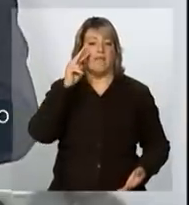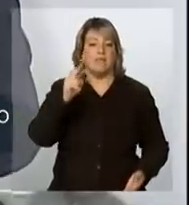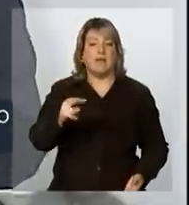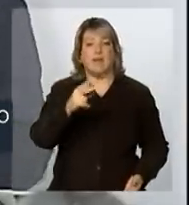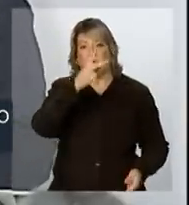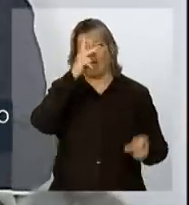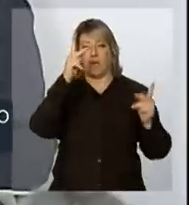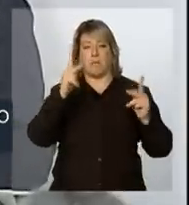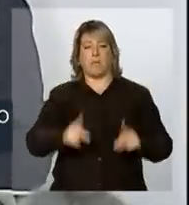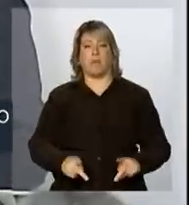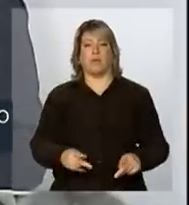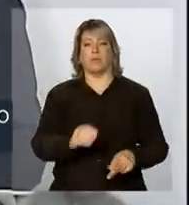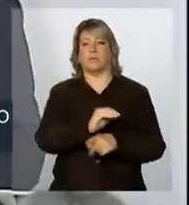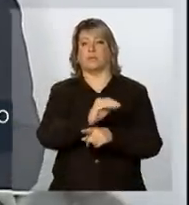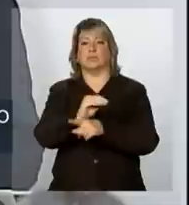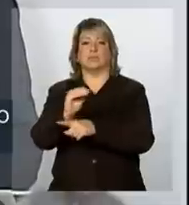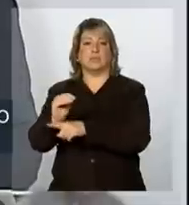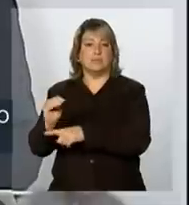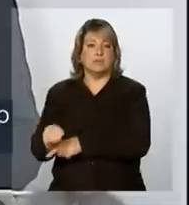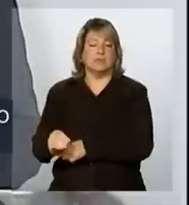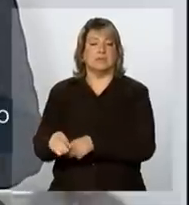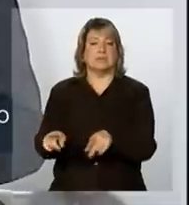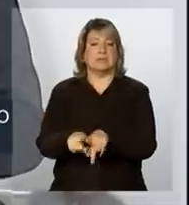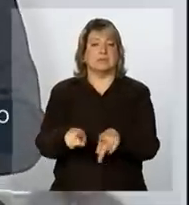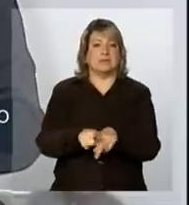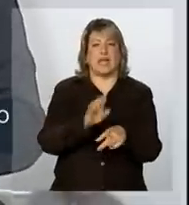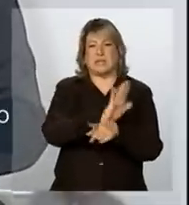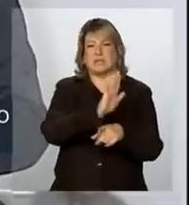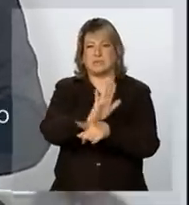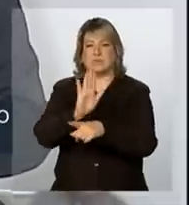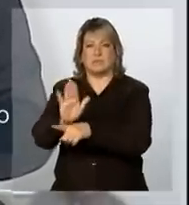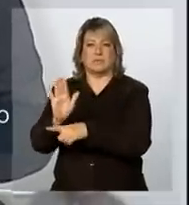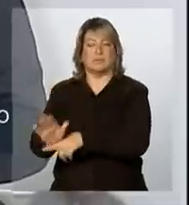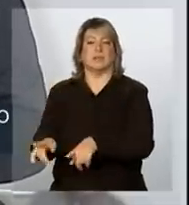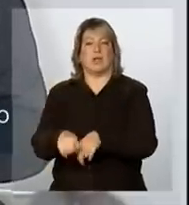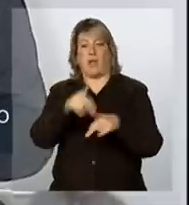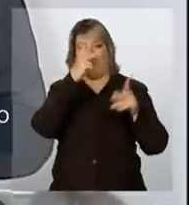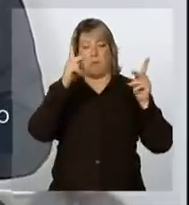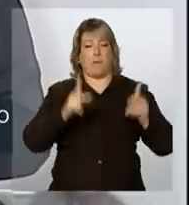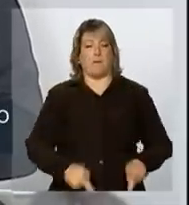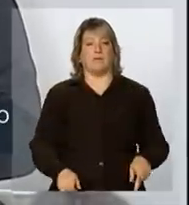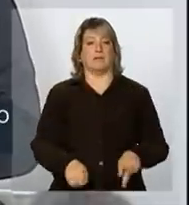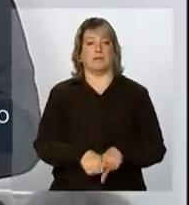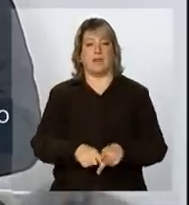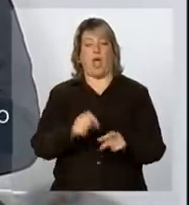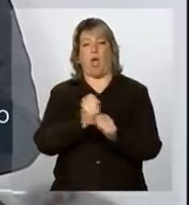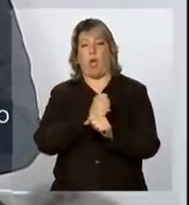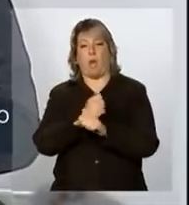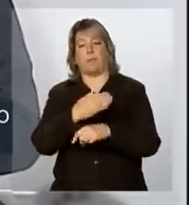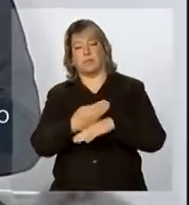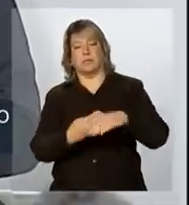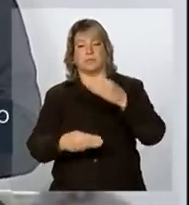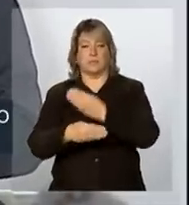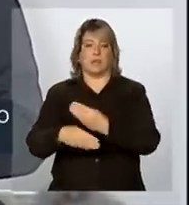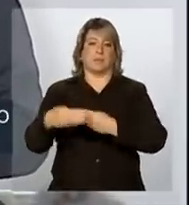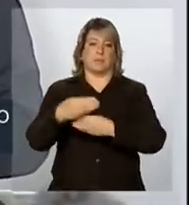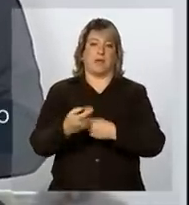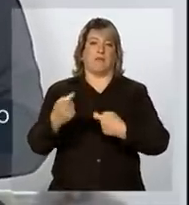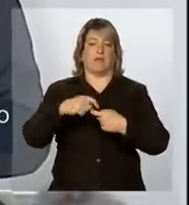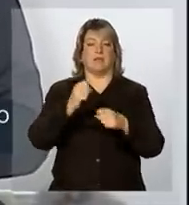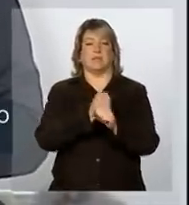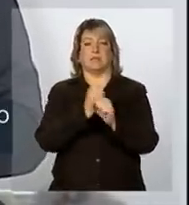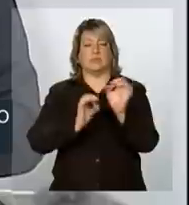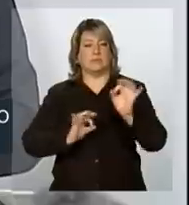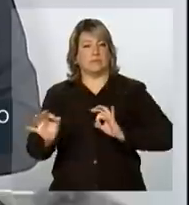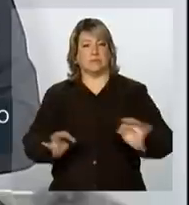iniciar os trabalhos de reconstrução, mas também estamos fazendo, e vocês terão a oportunidade de